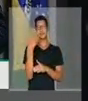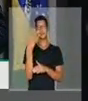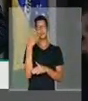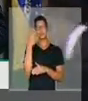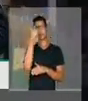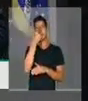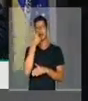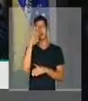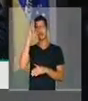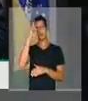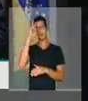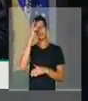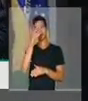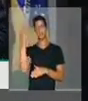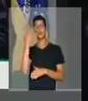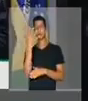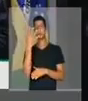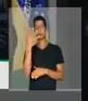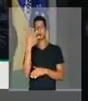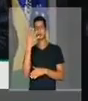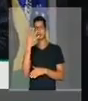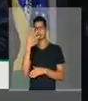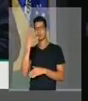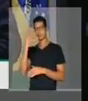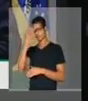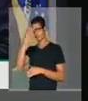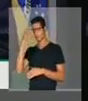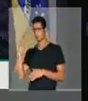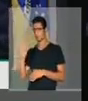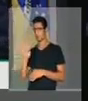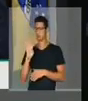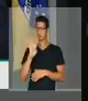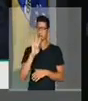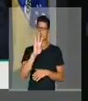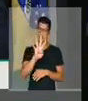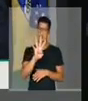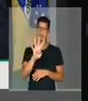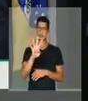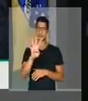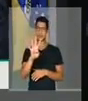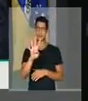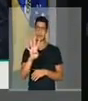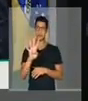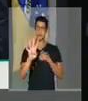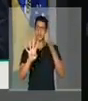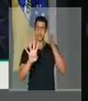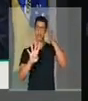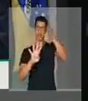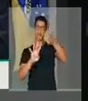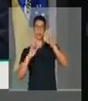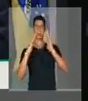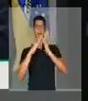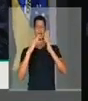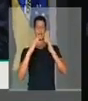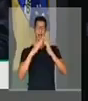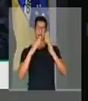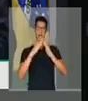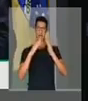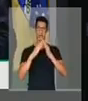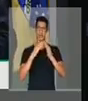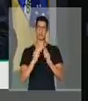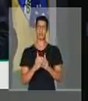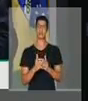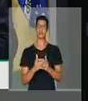horas na segunda-feira, quatro fascínoras, quatro demônios, entraram na sua casa.